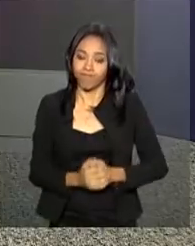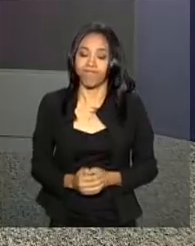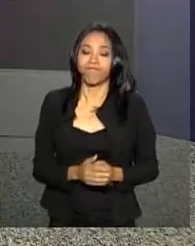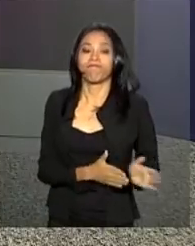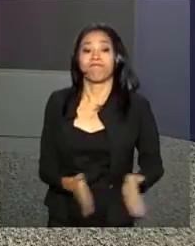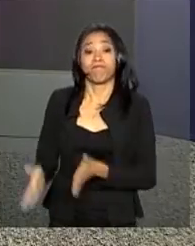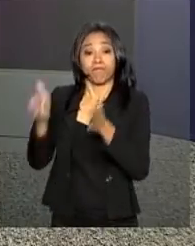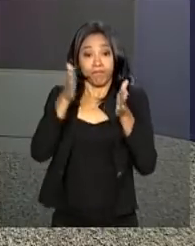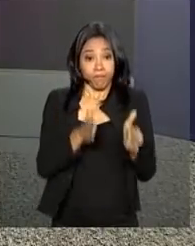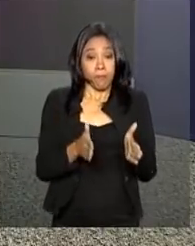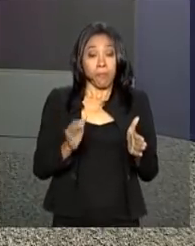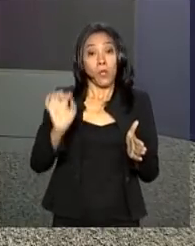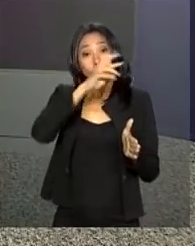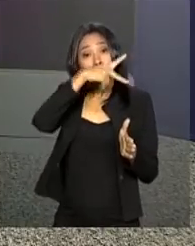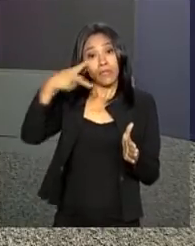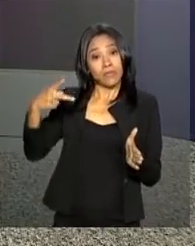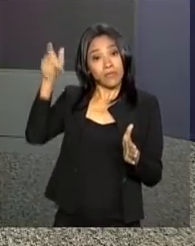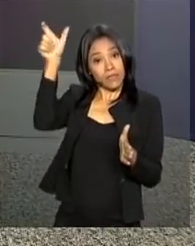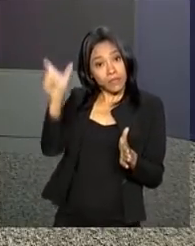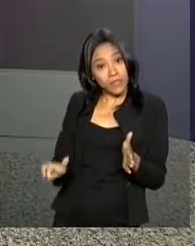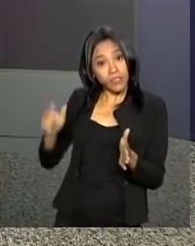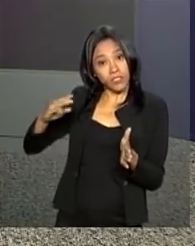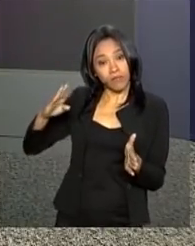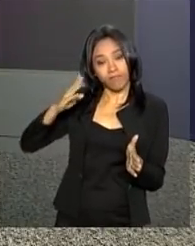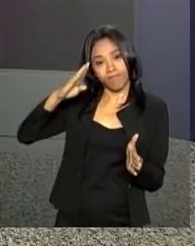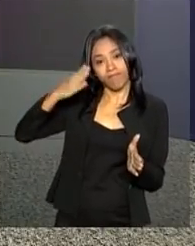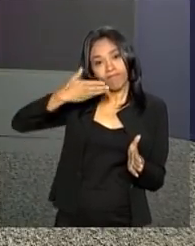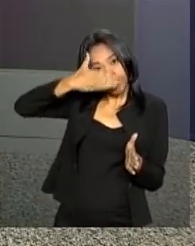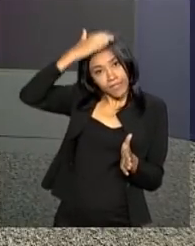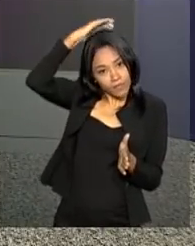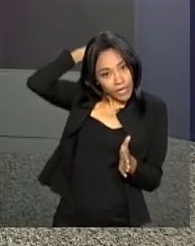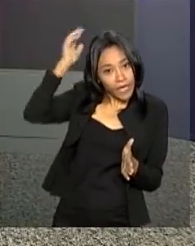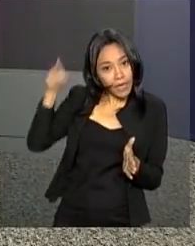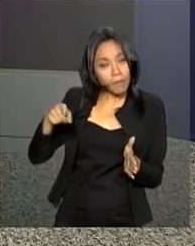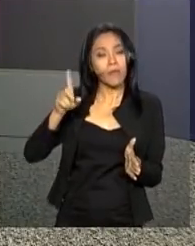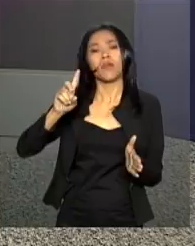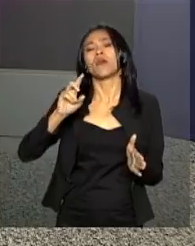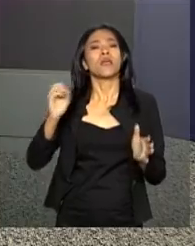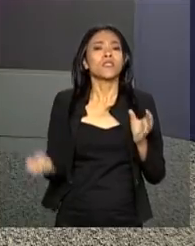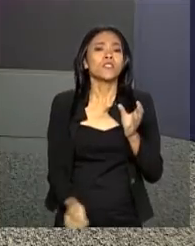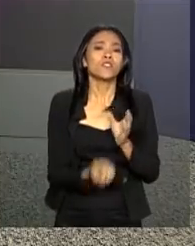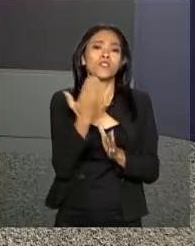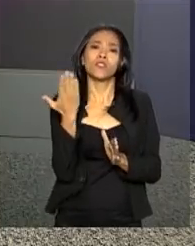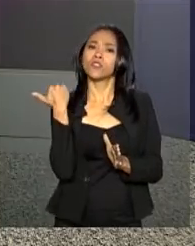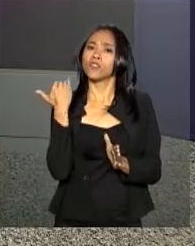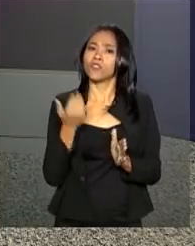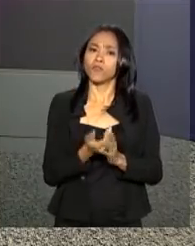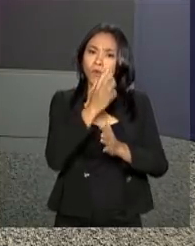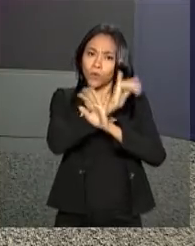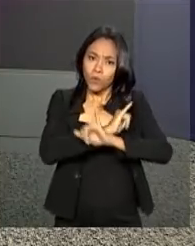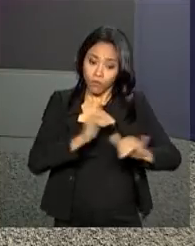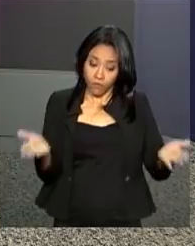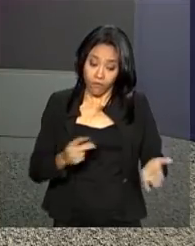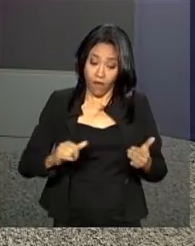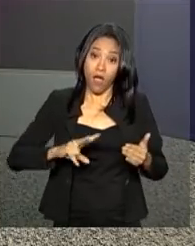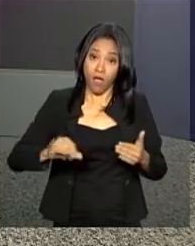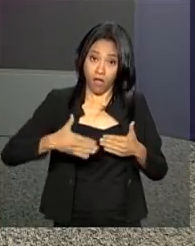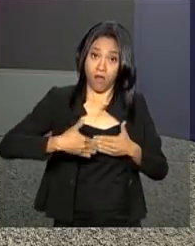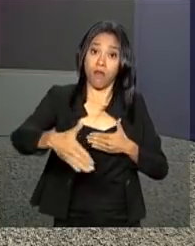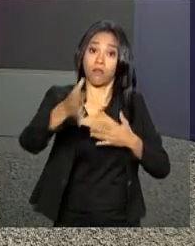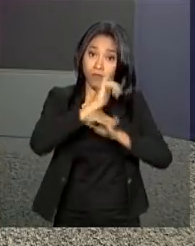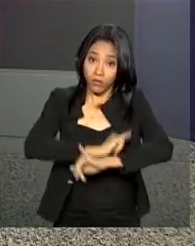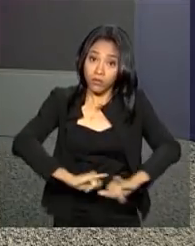O presidente Michel Temer lança hoje o Plano Nacional de Enfrentamento à Violência Doméstica contra a Mulher. Vamos, então,